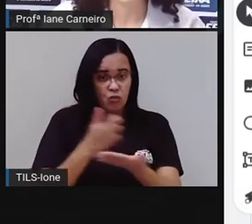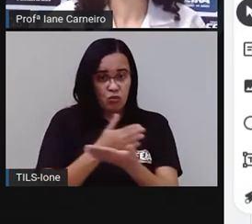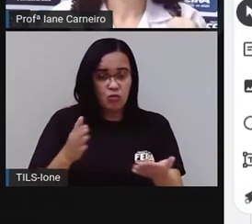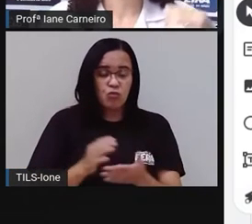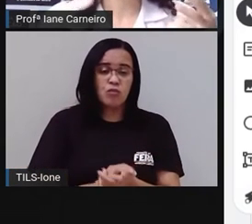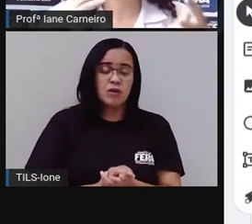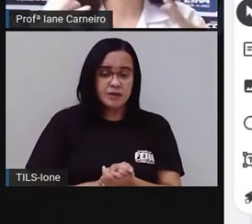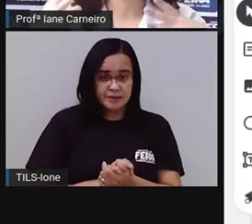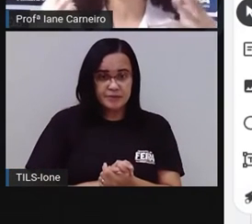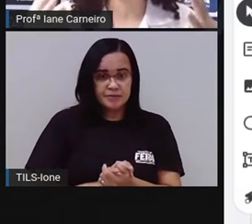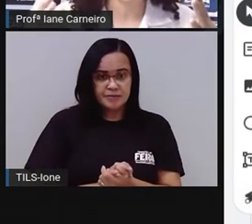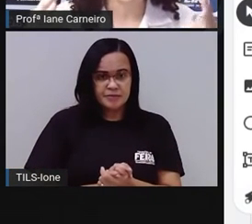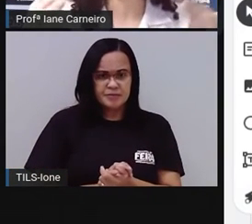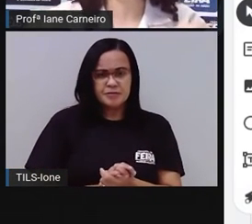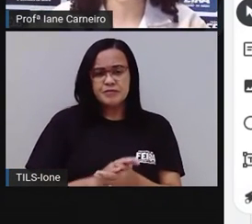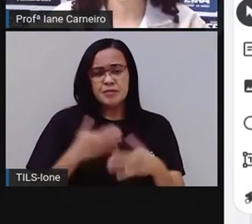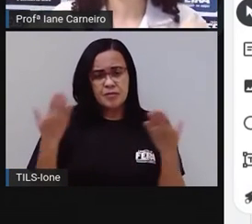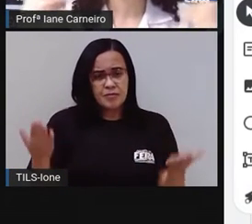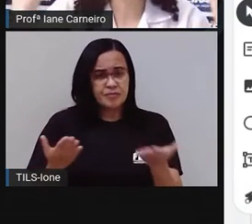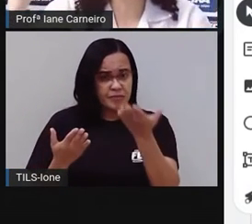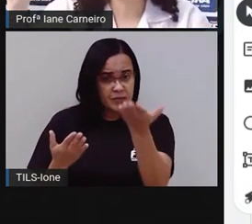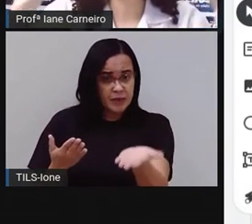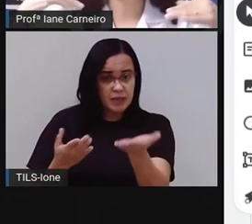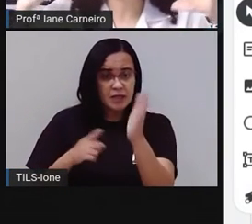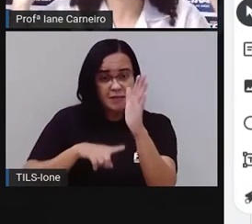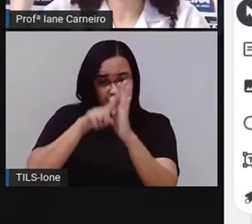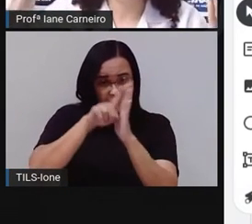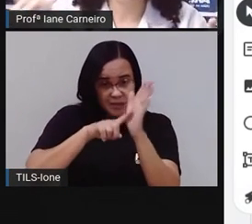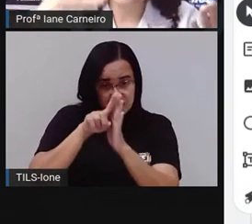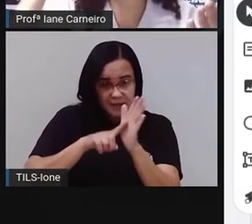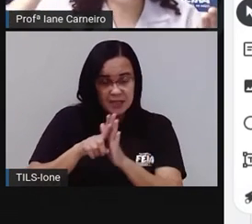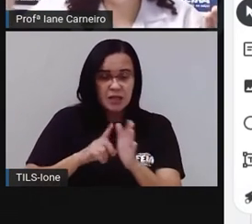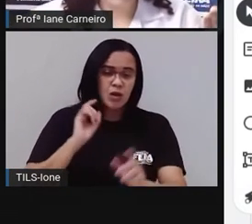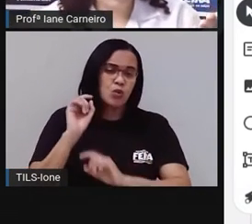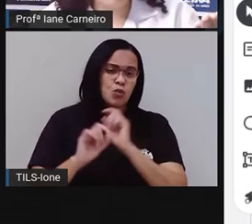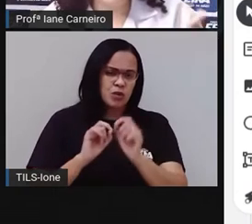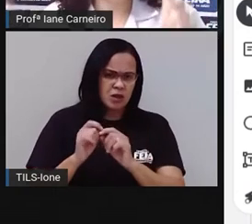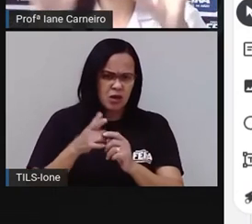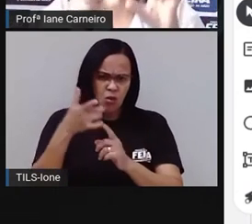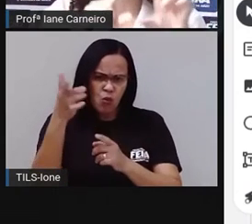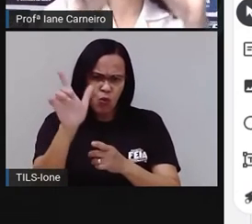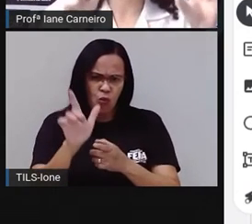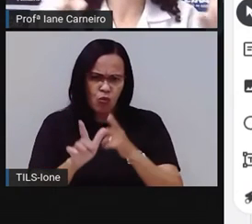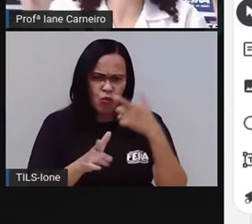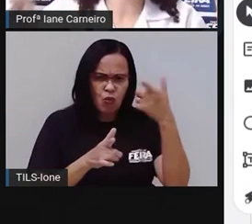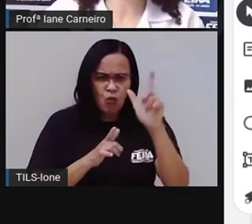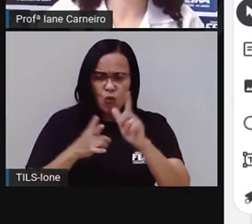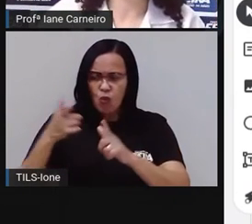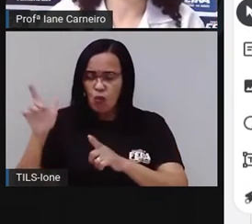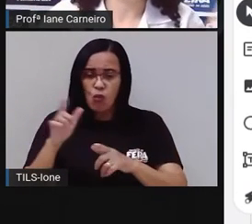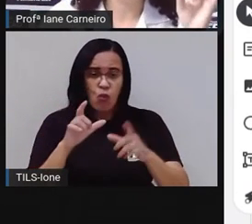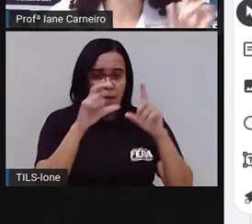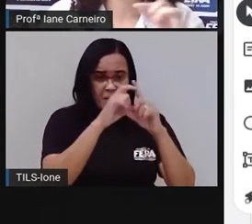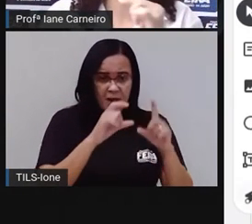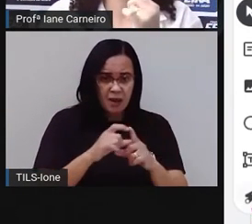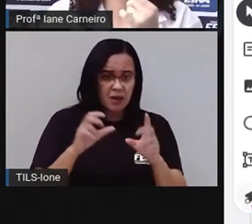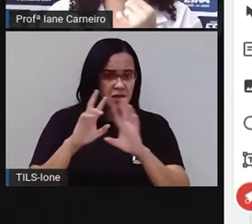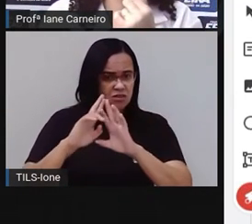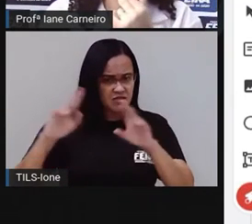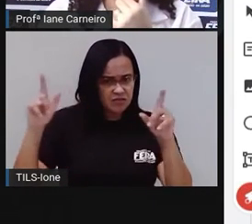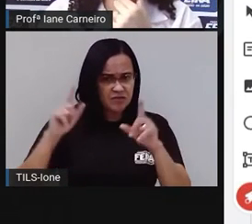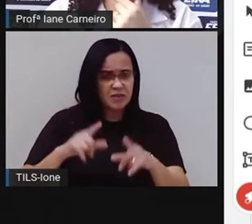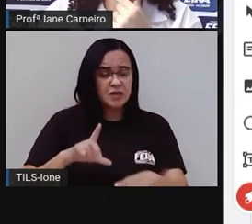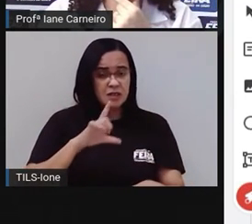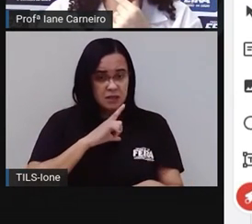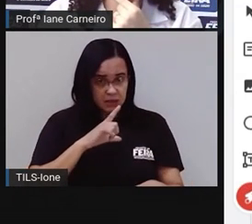do livro, para a gente investigar e ver se tem uma outra palavra dentro daquela que a gente está lendo, tá bom? Então, vamos